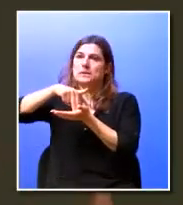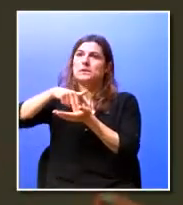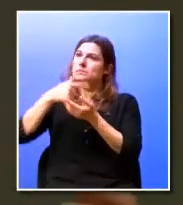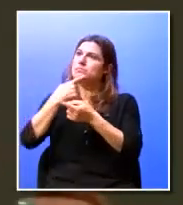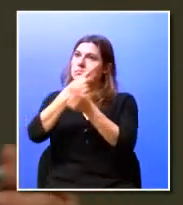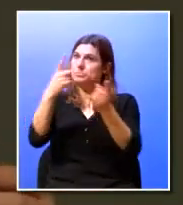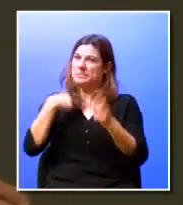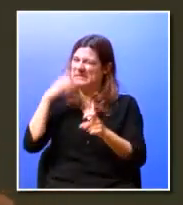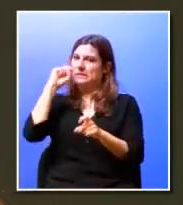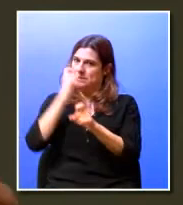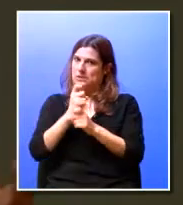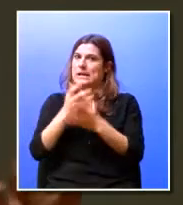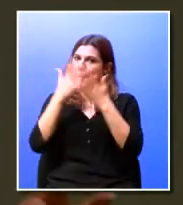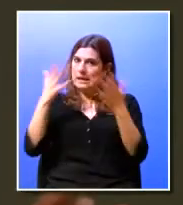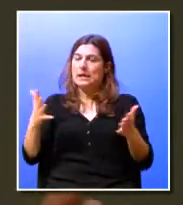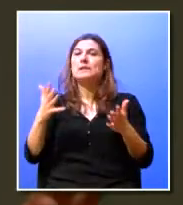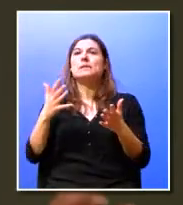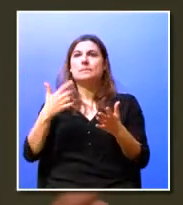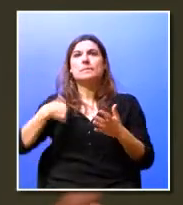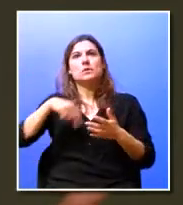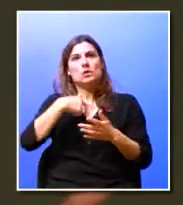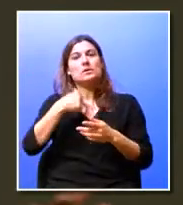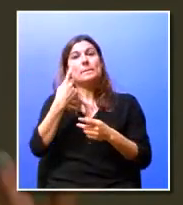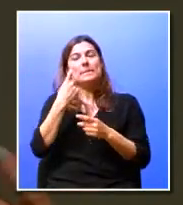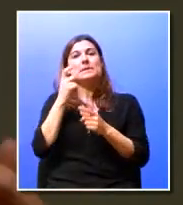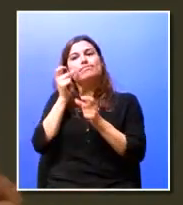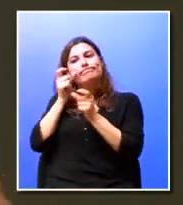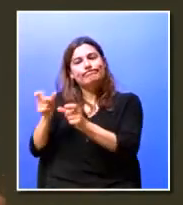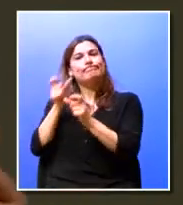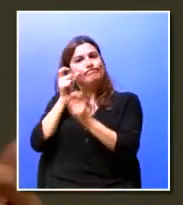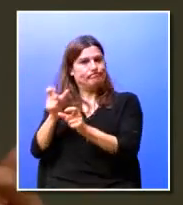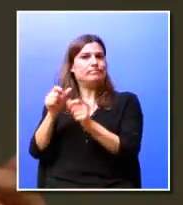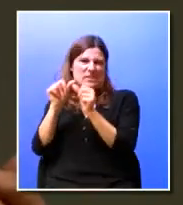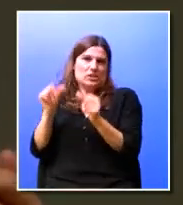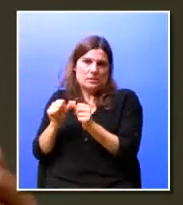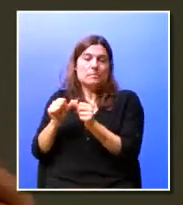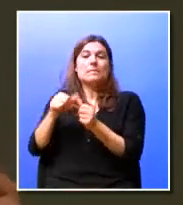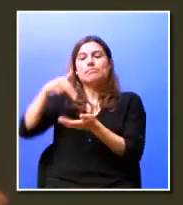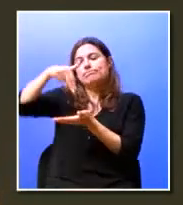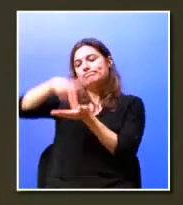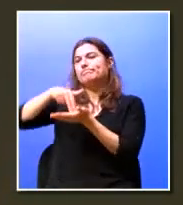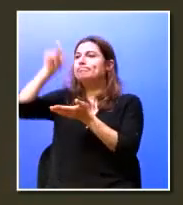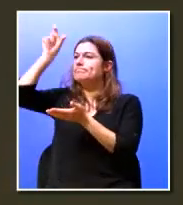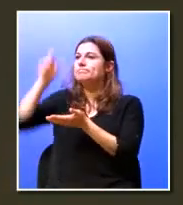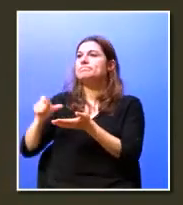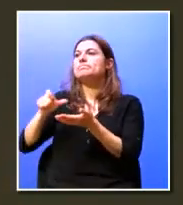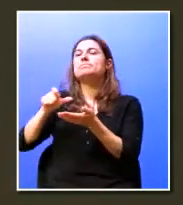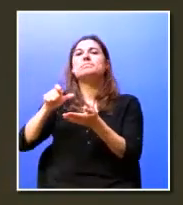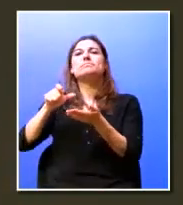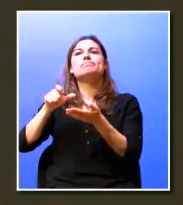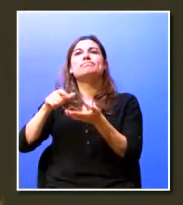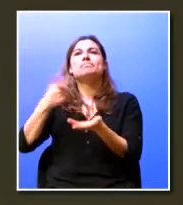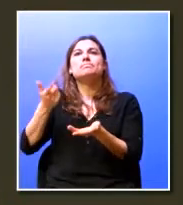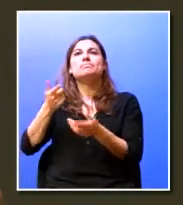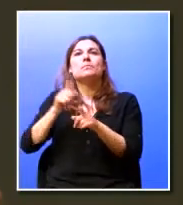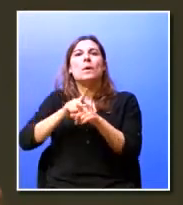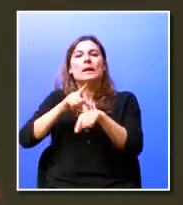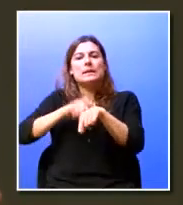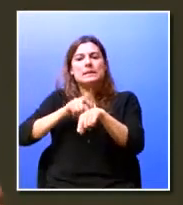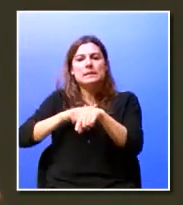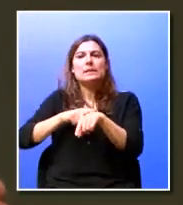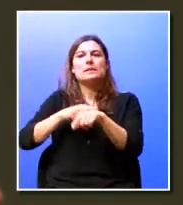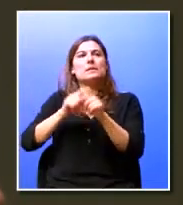uma exigência muito grande que temos, e precisamos de criar sistemas de controle, nós não podemos ter em sala alguém que não tenha, em X tempo,